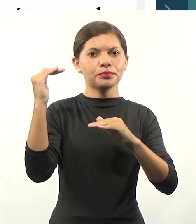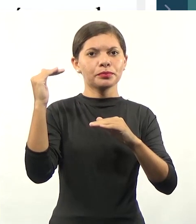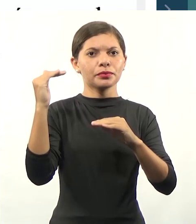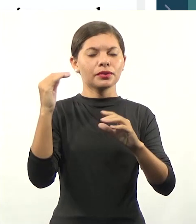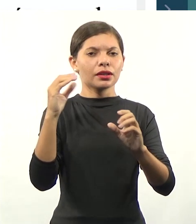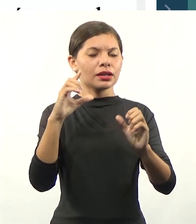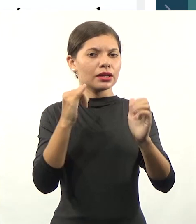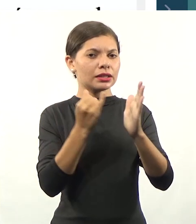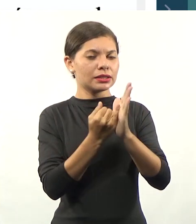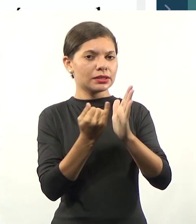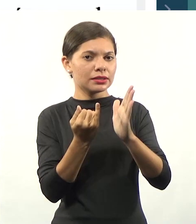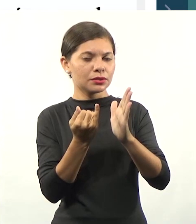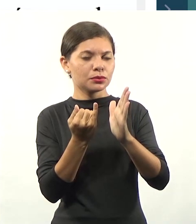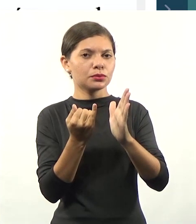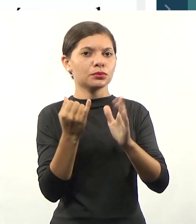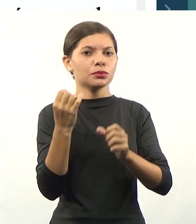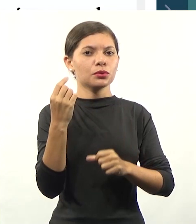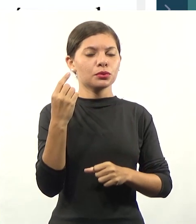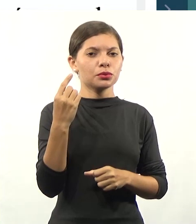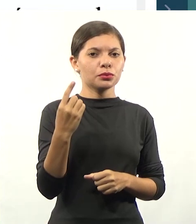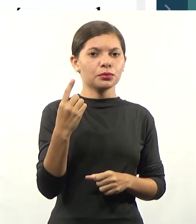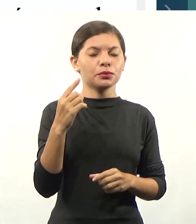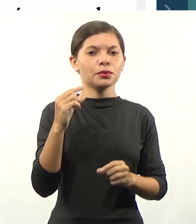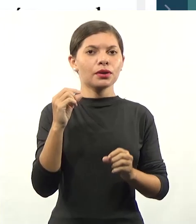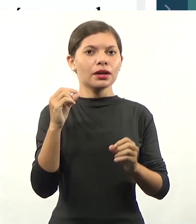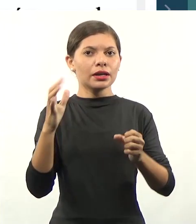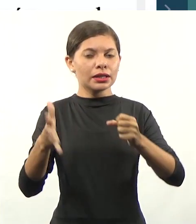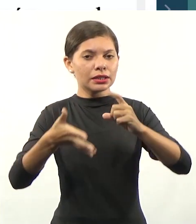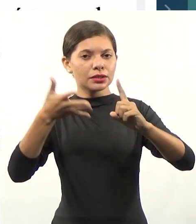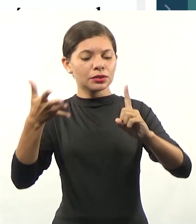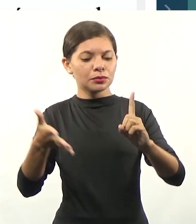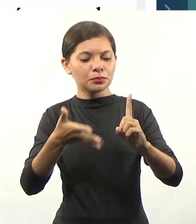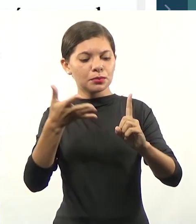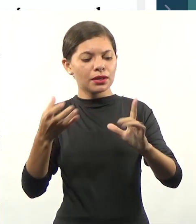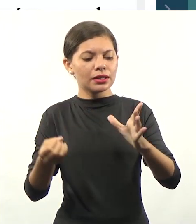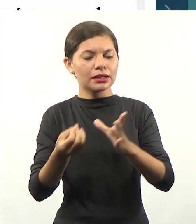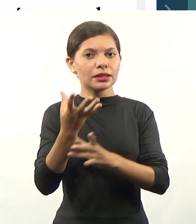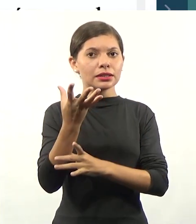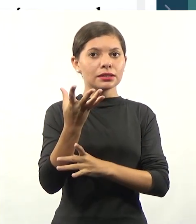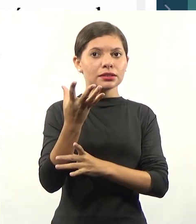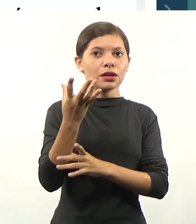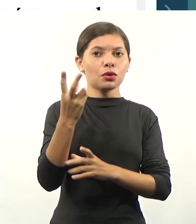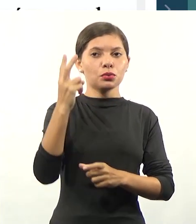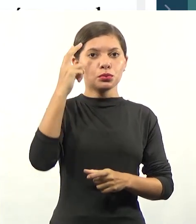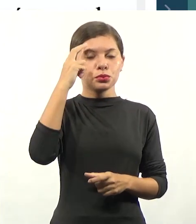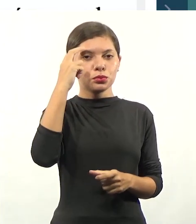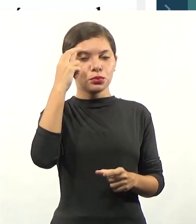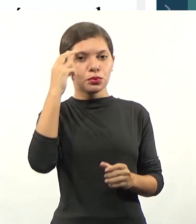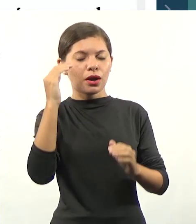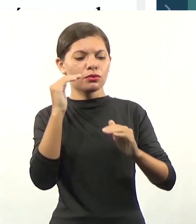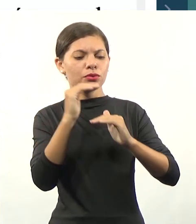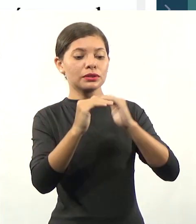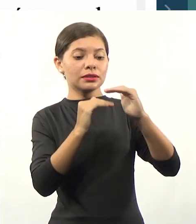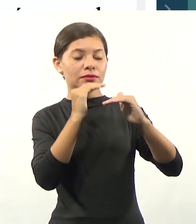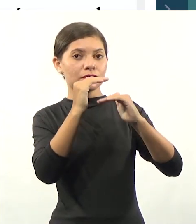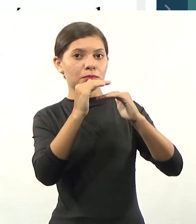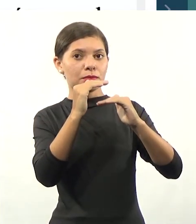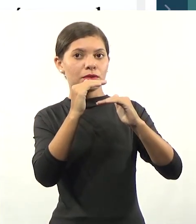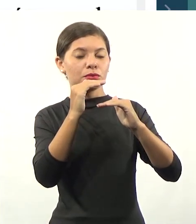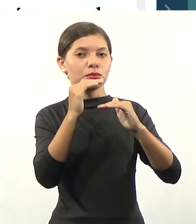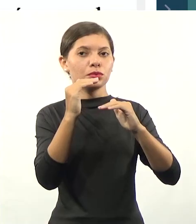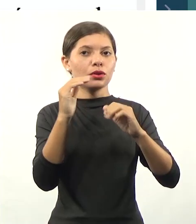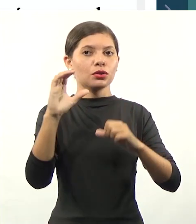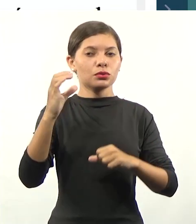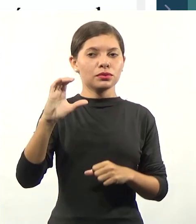Inciso 1. Estimular a criação cultural e o desenvolvimento do espírito científico